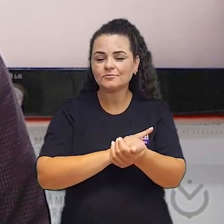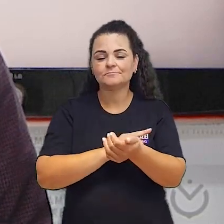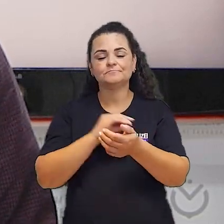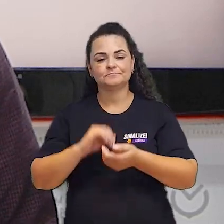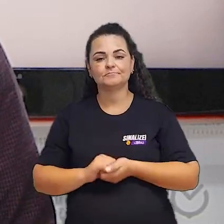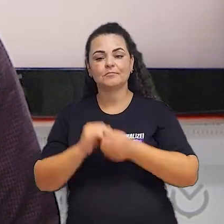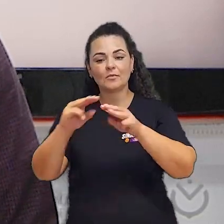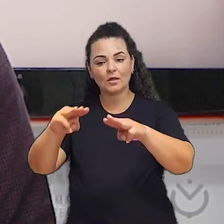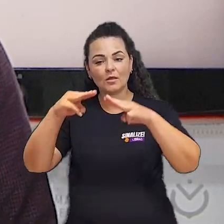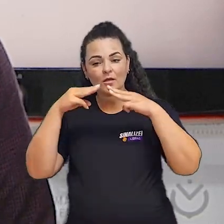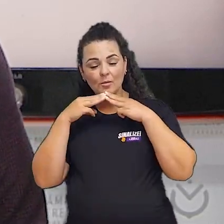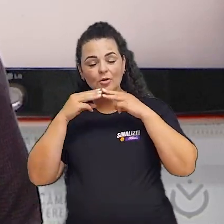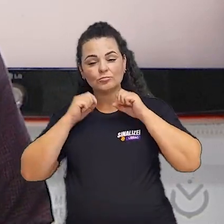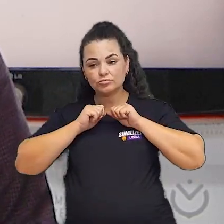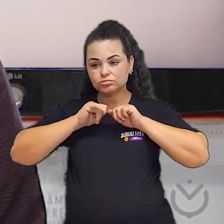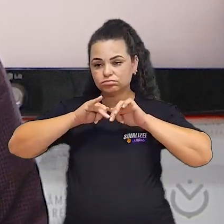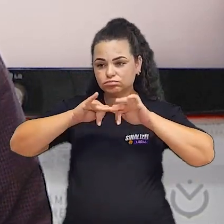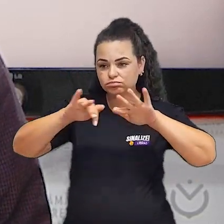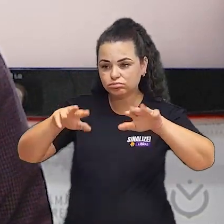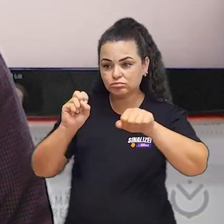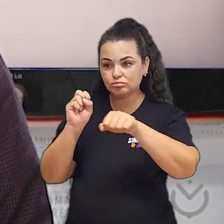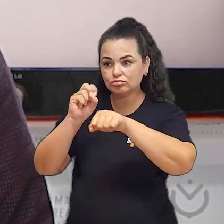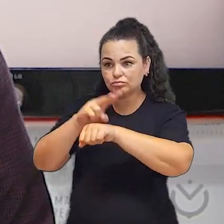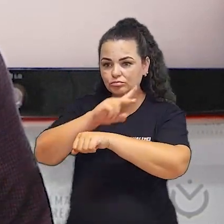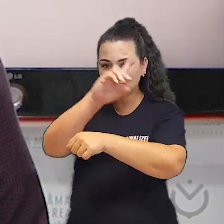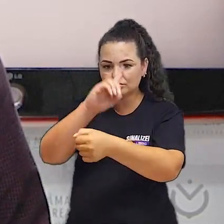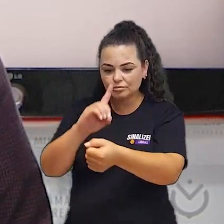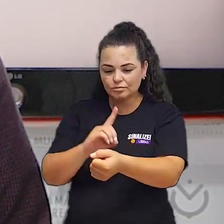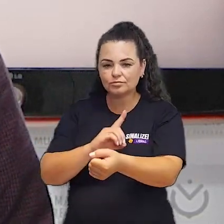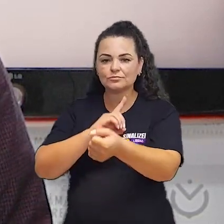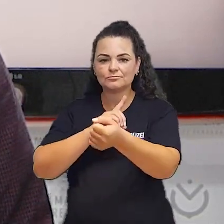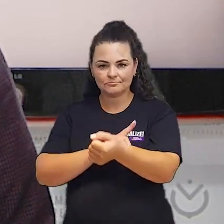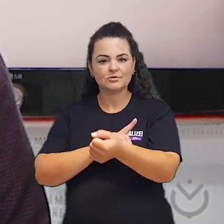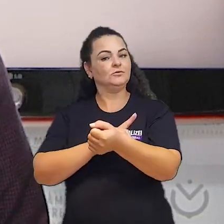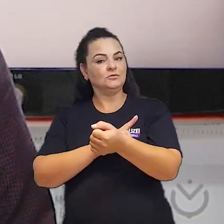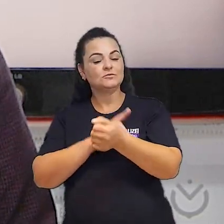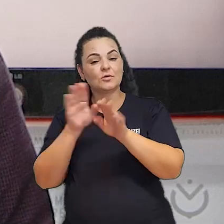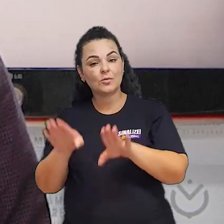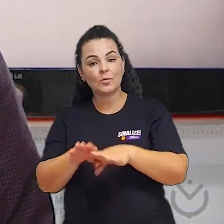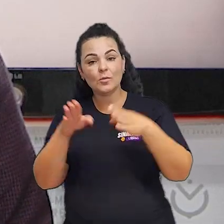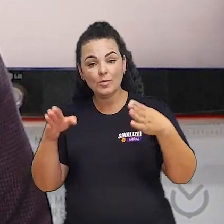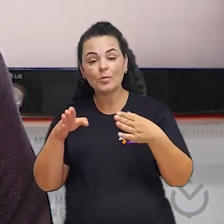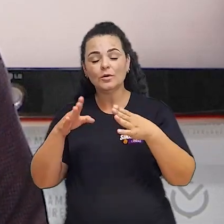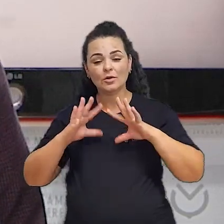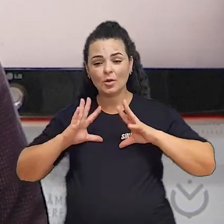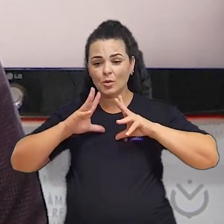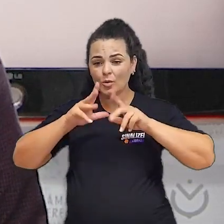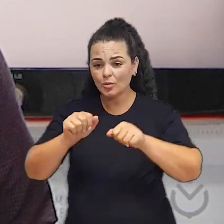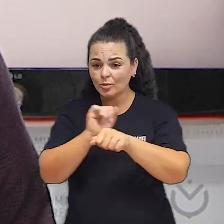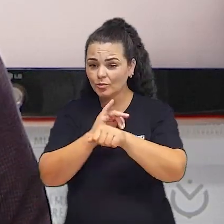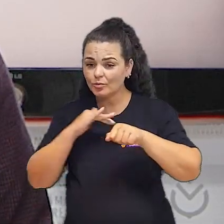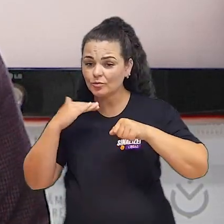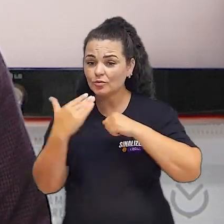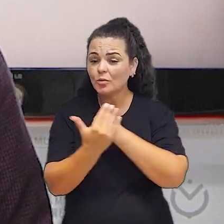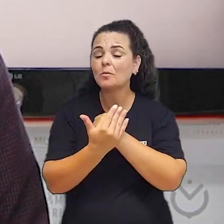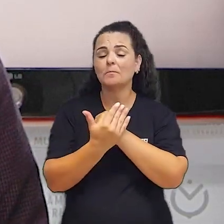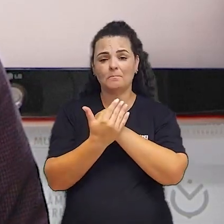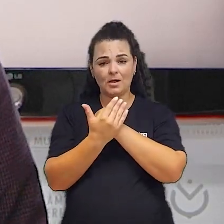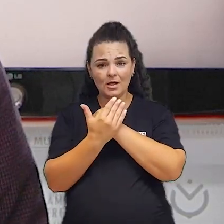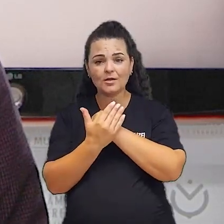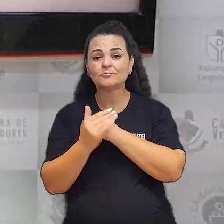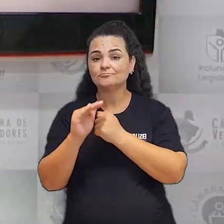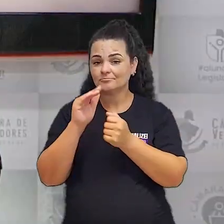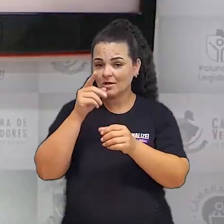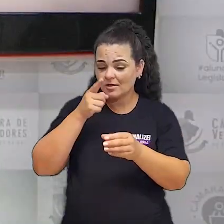consideração a proliferação da doença através dos mosquitos, presentes praticamente em todos os bairros da